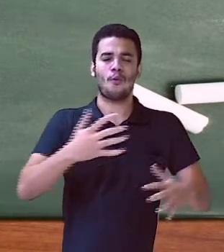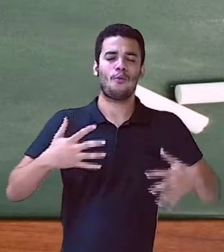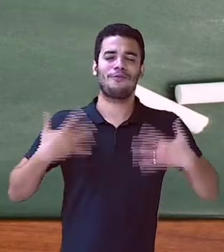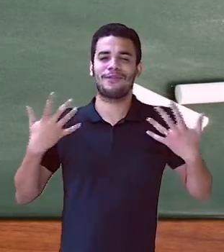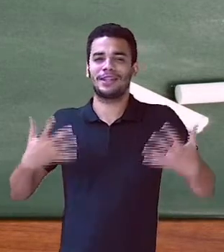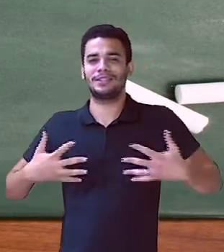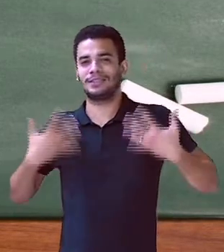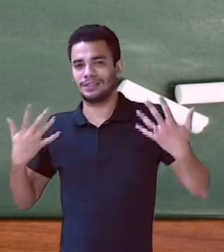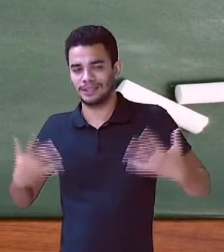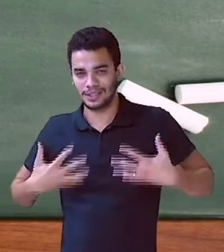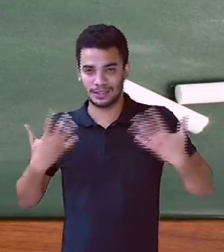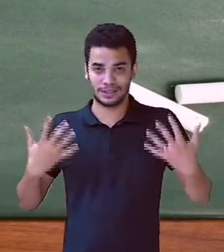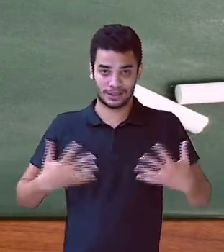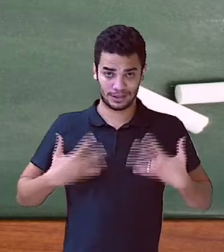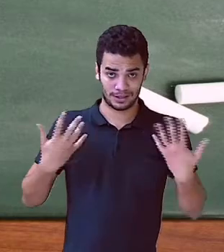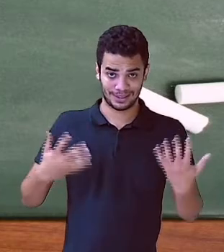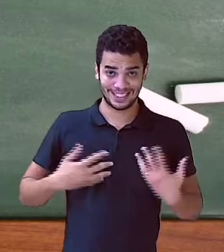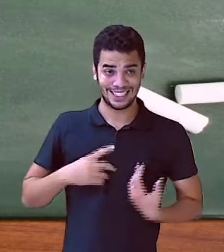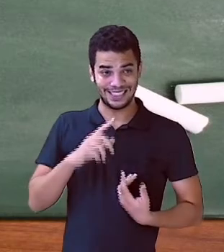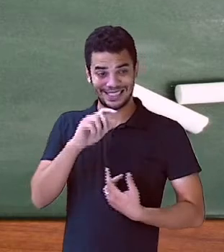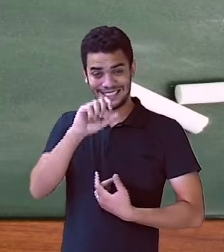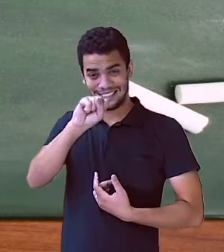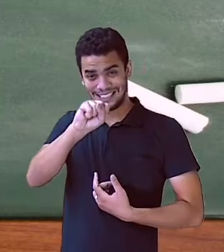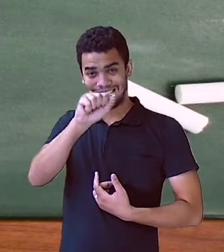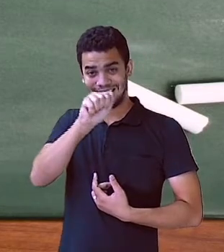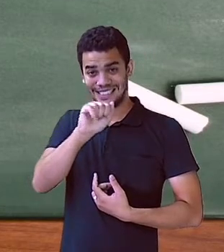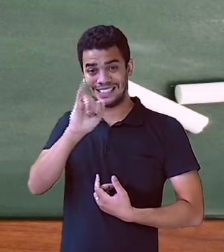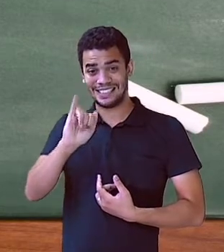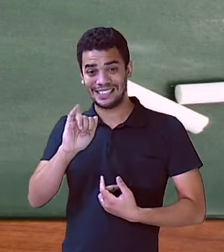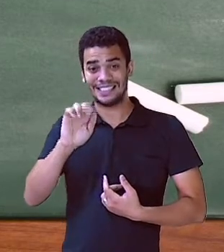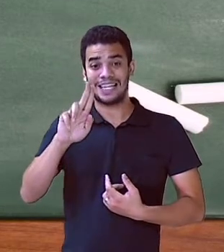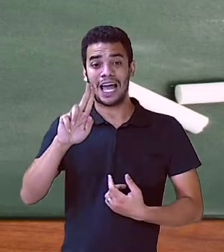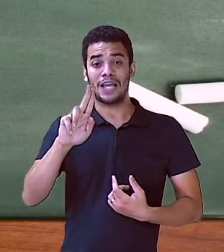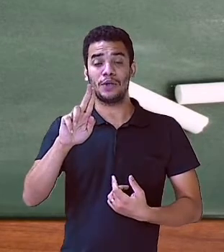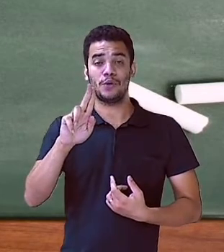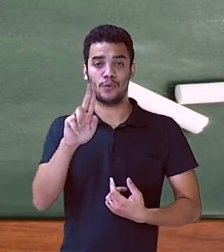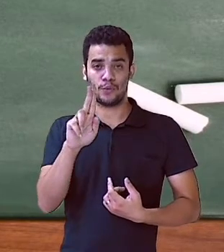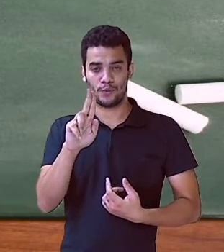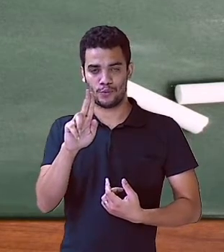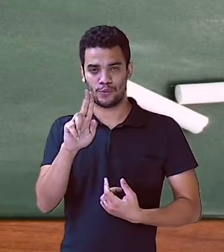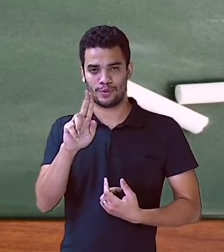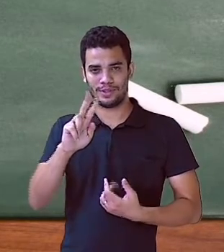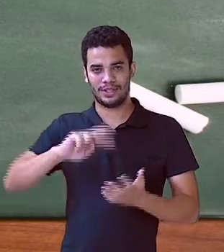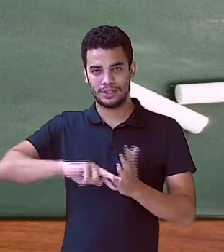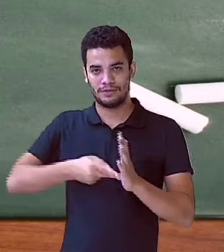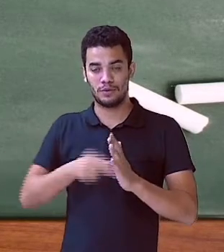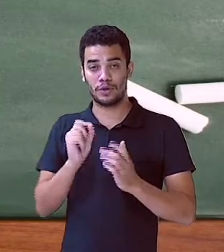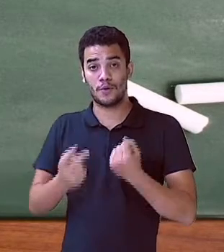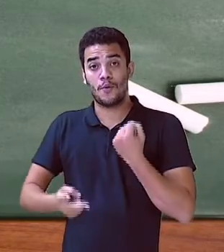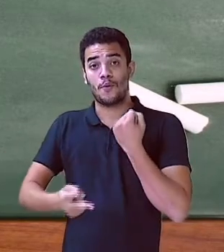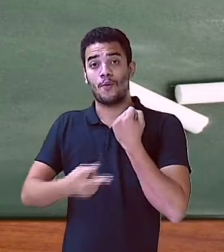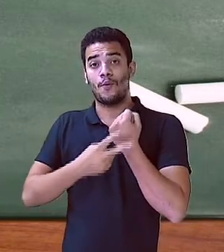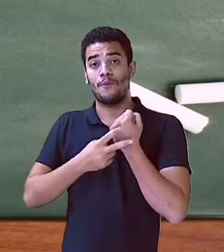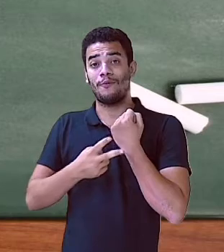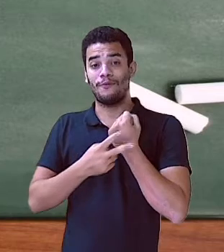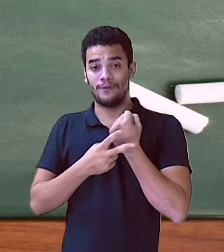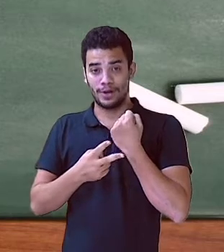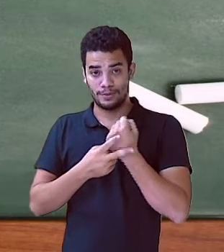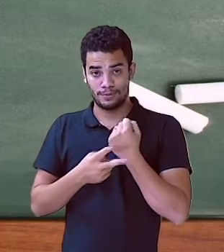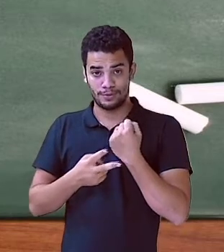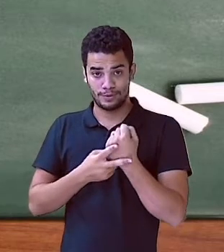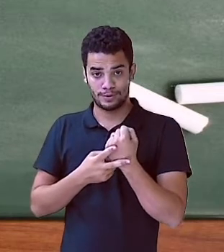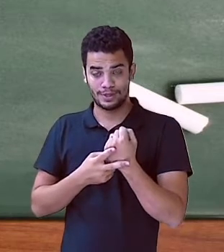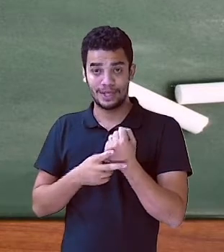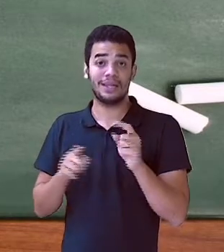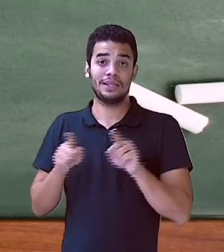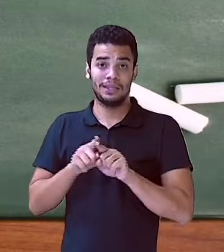seja, né? É um verbo que expressou uma ação e temos o sujeito aí, não é mesmo? Sujeito aluno que praticou essa ação aí